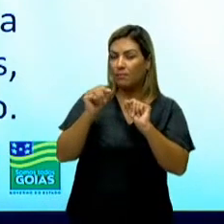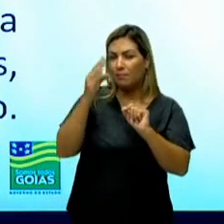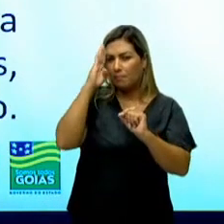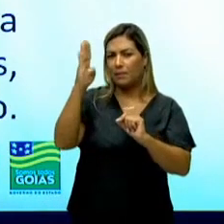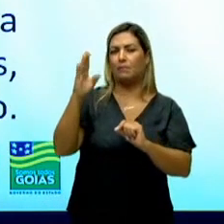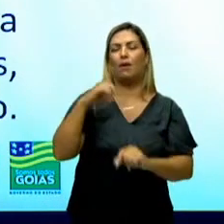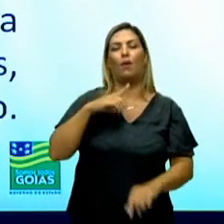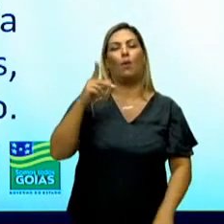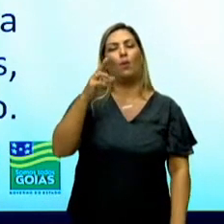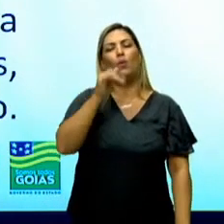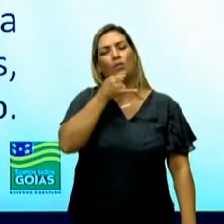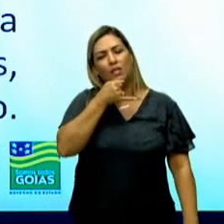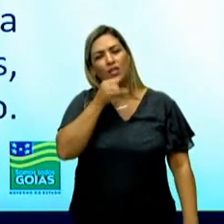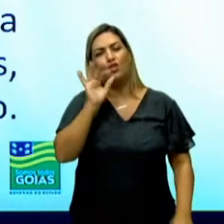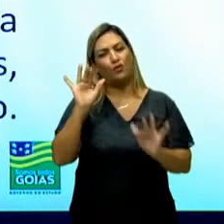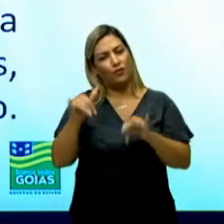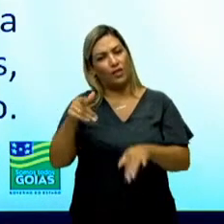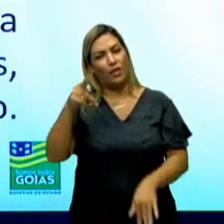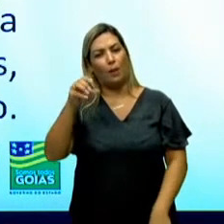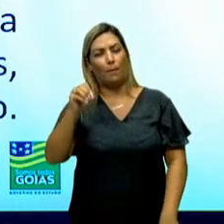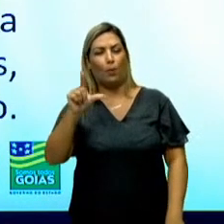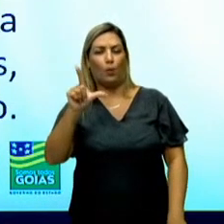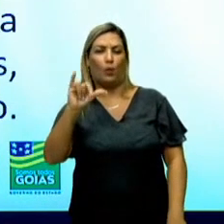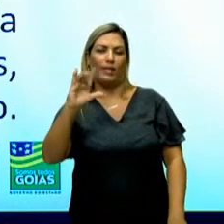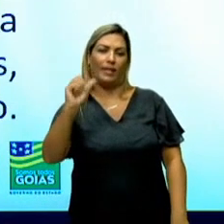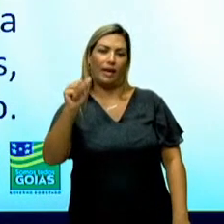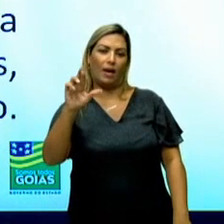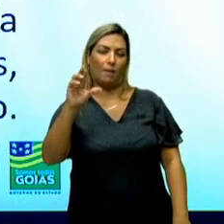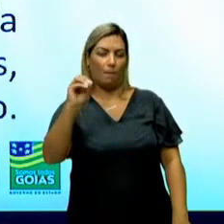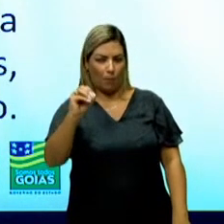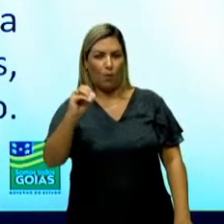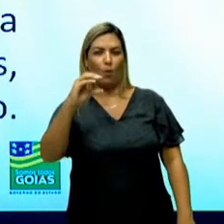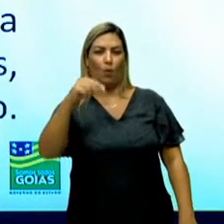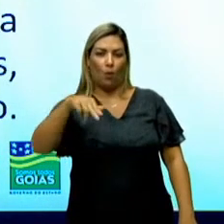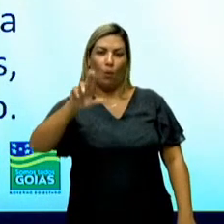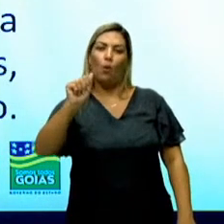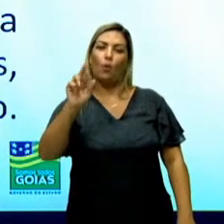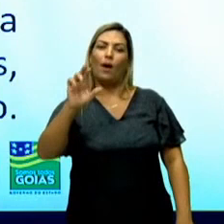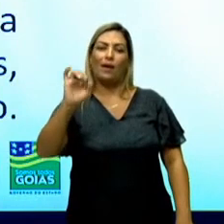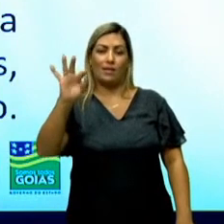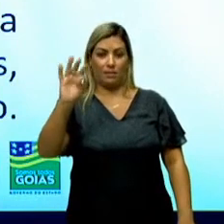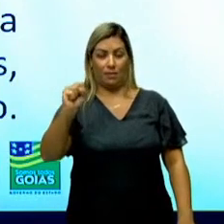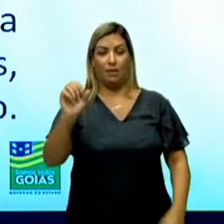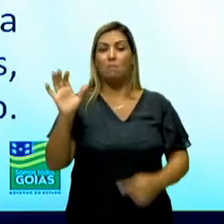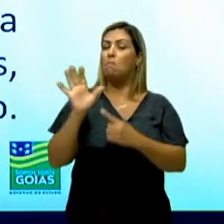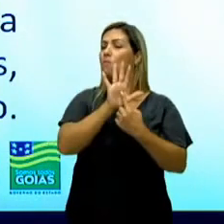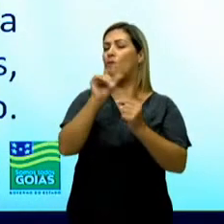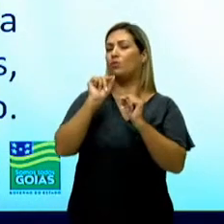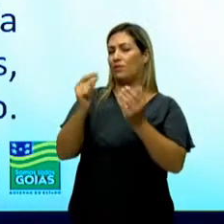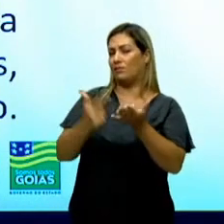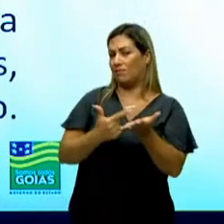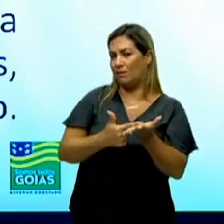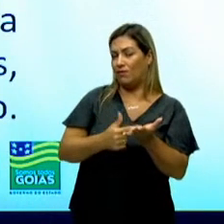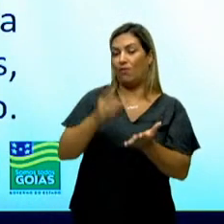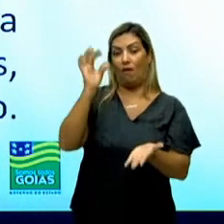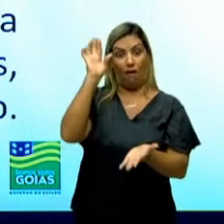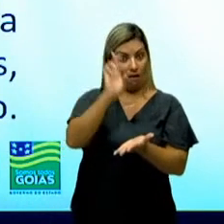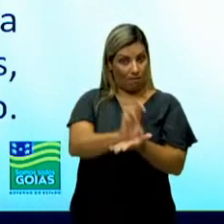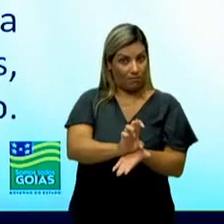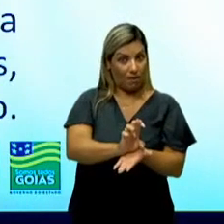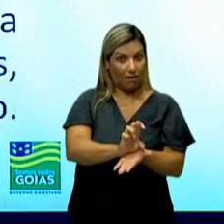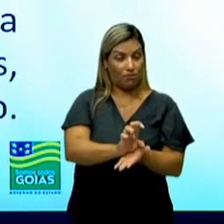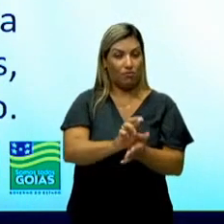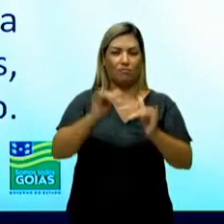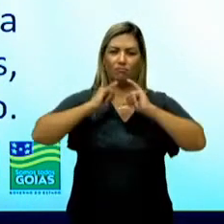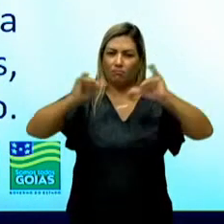é Triste Fim de Policarpo Quaresma. Por que chamar a atenção para essa obra? Porque ela mostra a realidade da